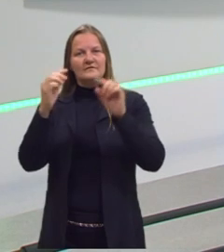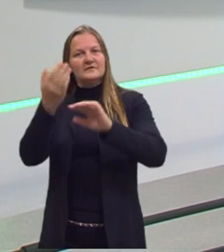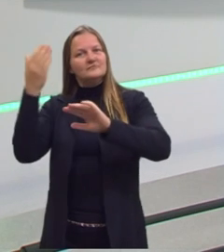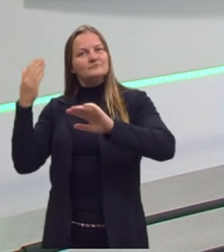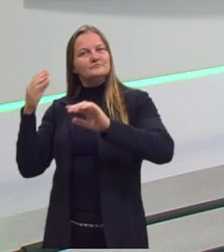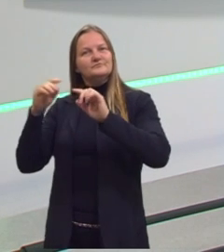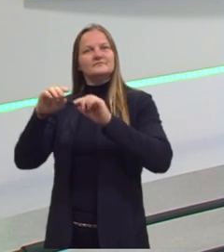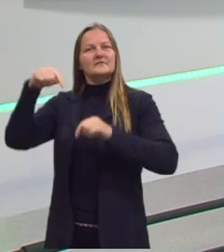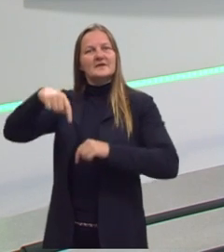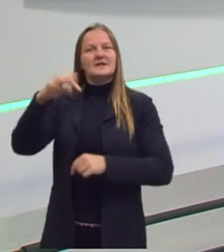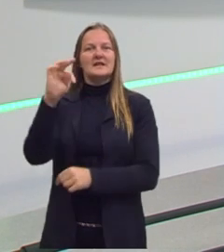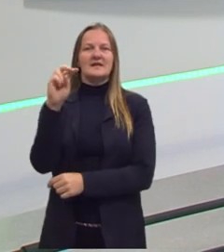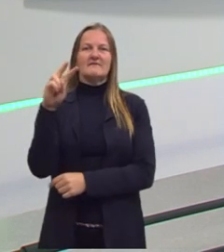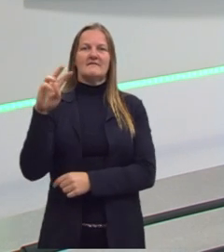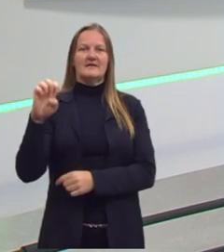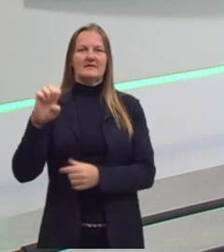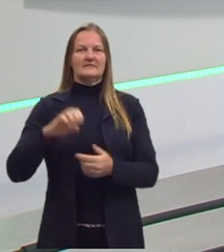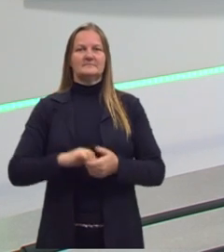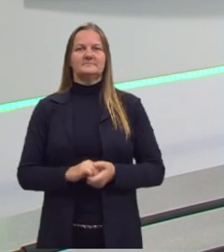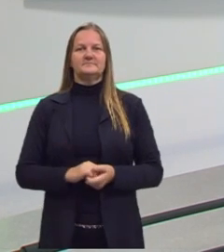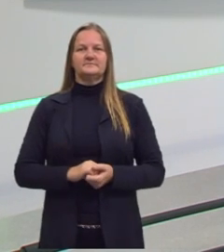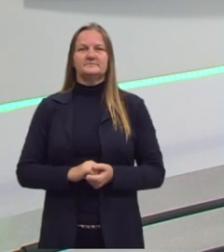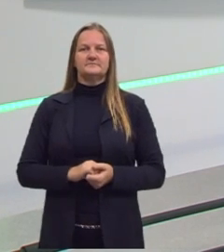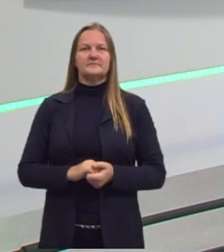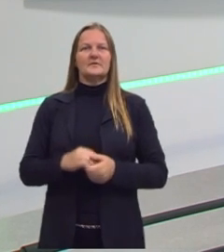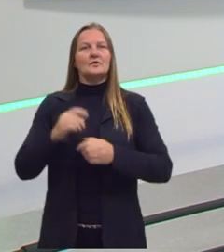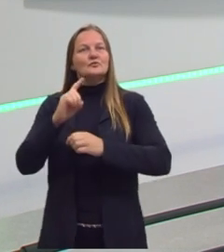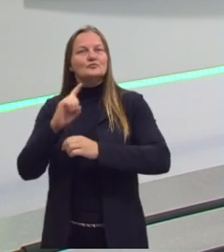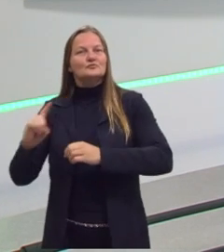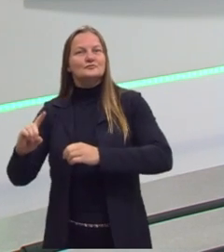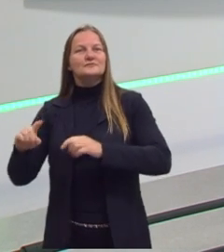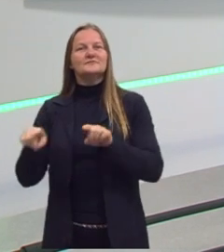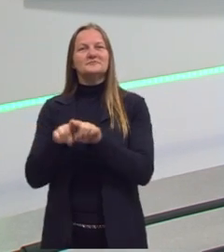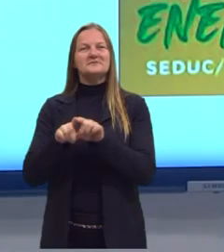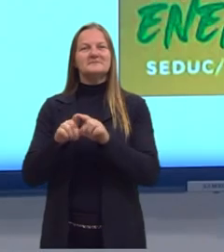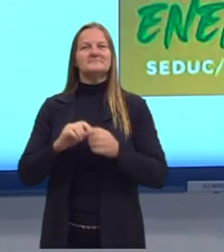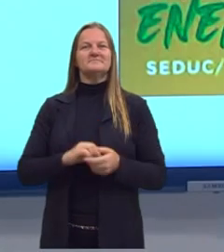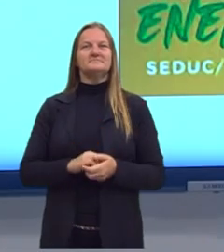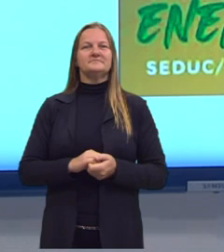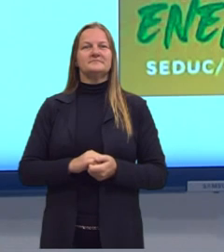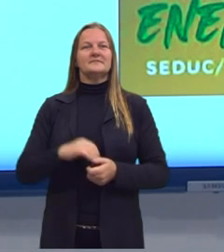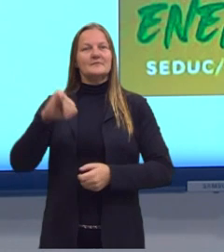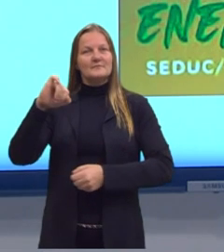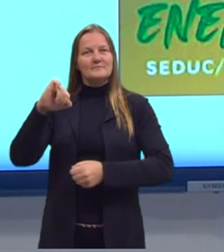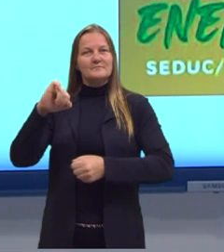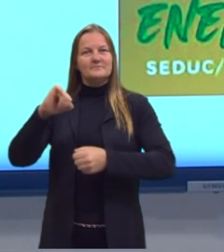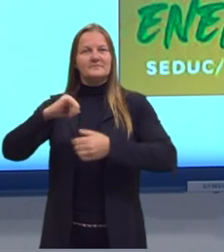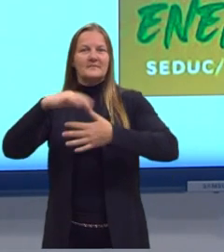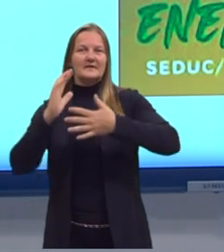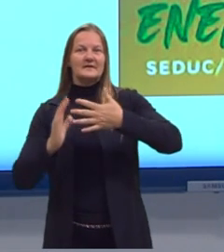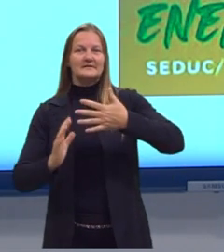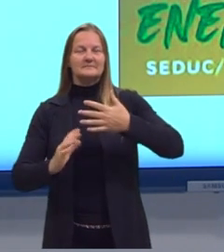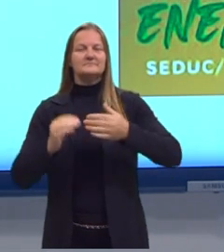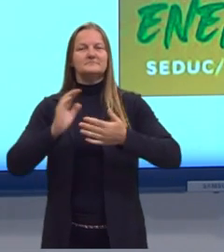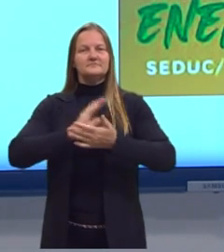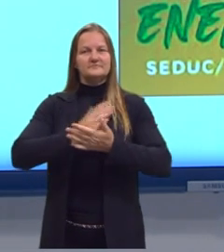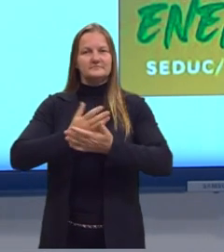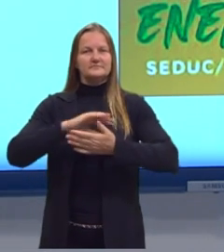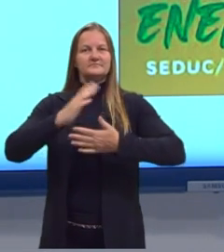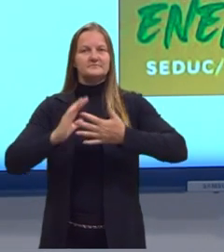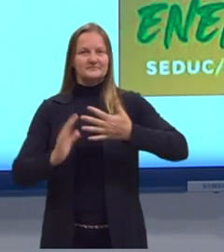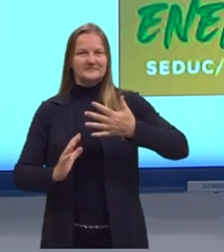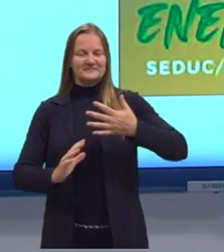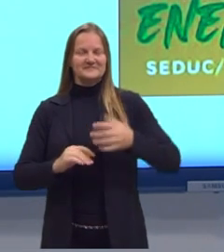eu estou aqui nos estúdios da TVE. E aqui no cantinho da tela, então, tem a Lucimeia, nossa intérprete de